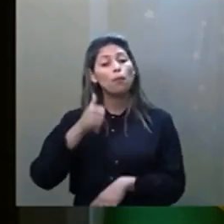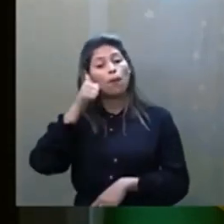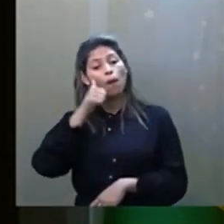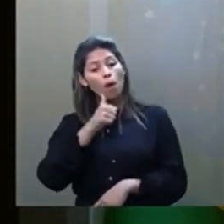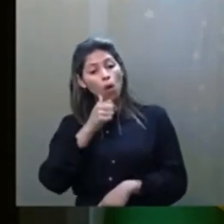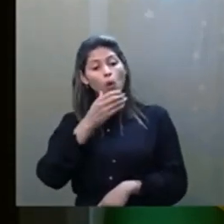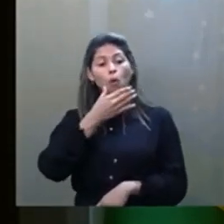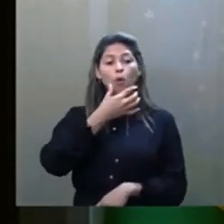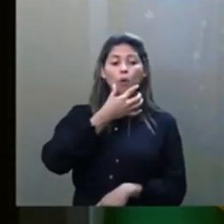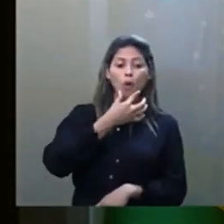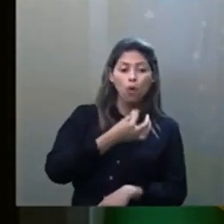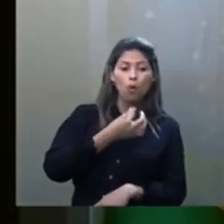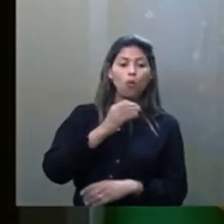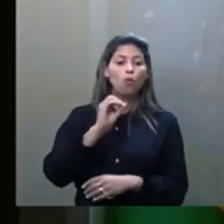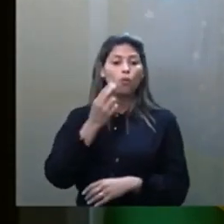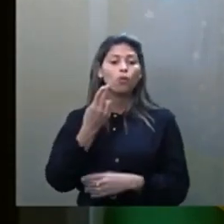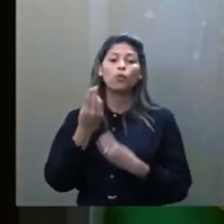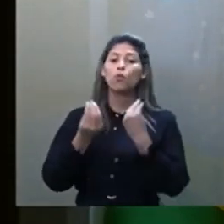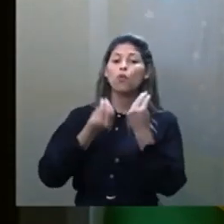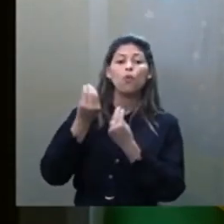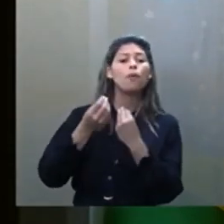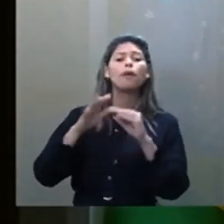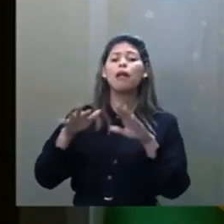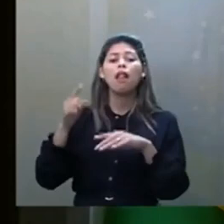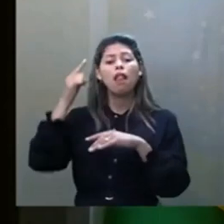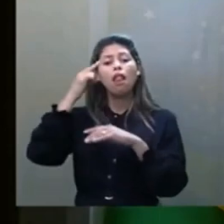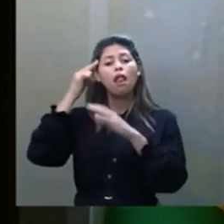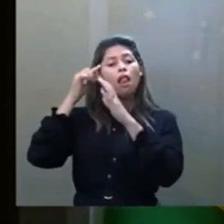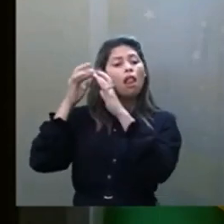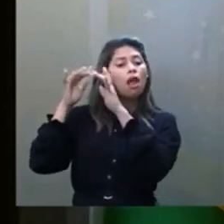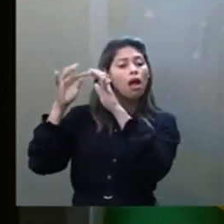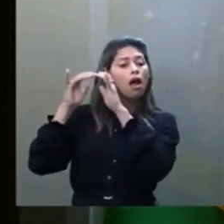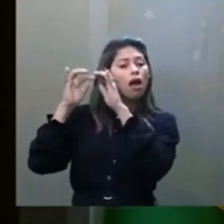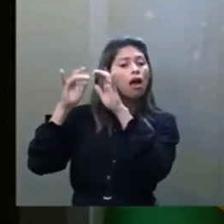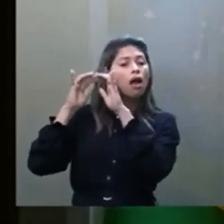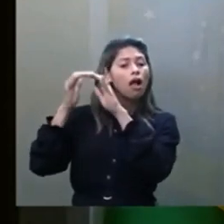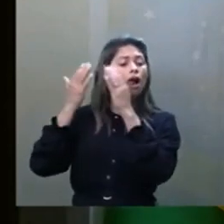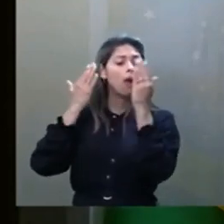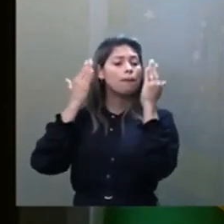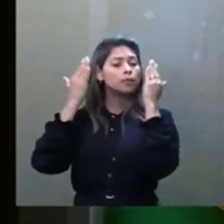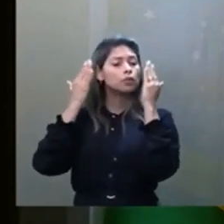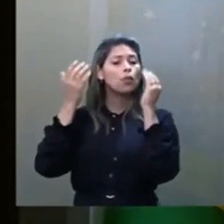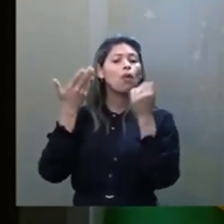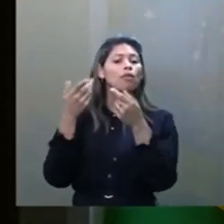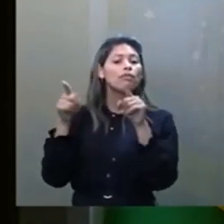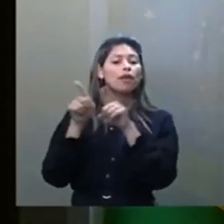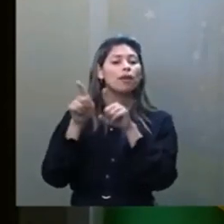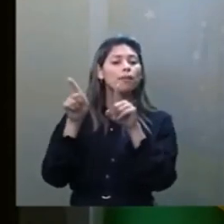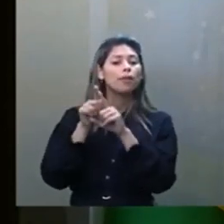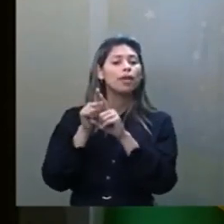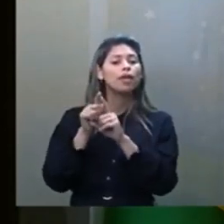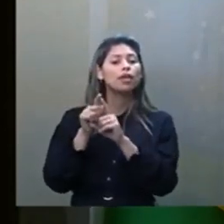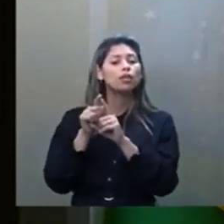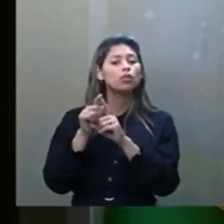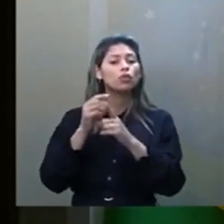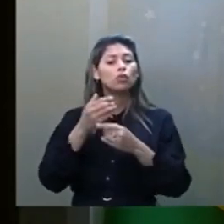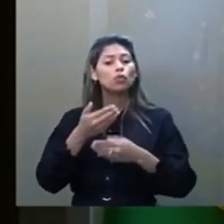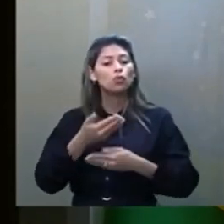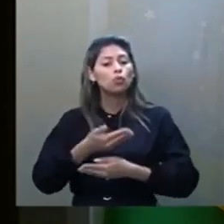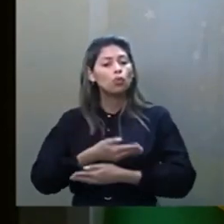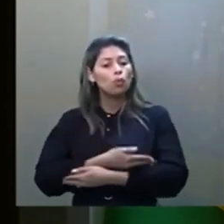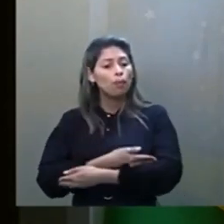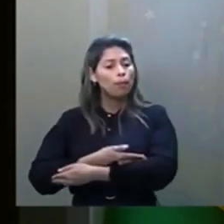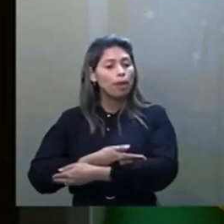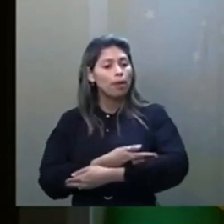sem lesão espiritual ou psicológica, porque tem lesão espiritual tanto no bebezinho quanto na própria mãe,